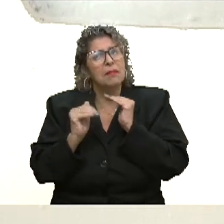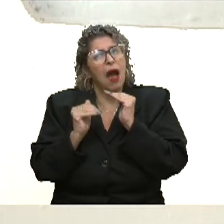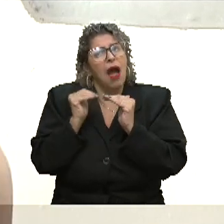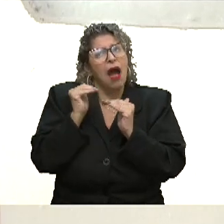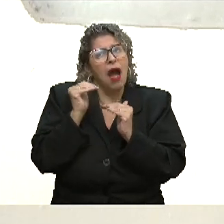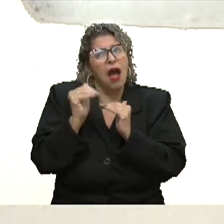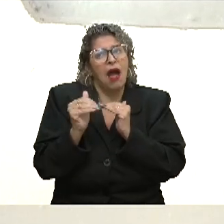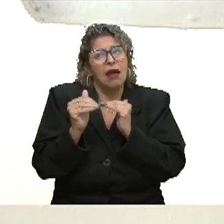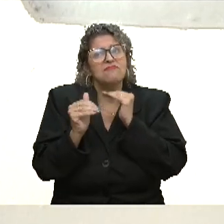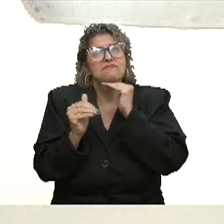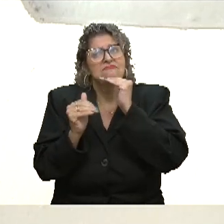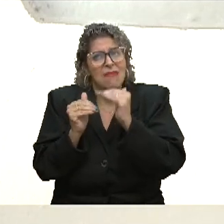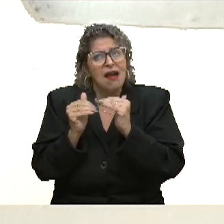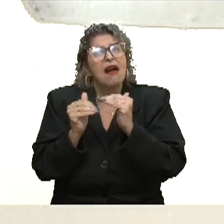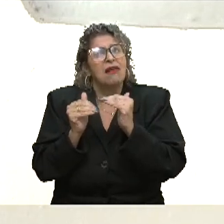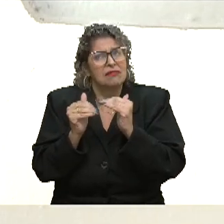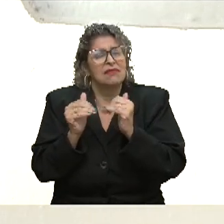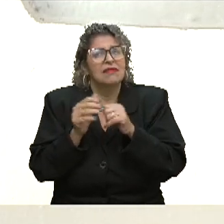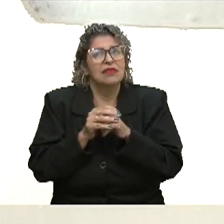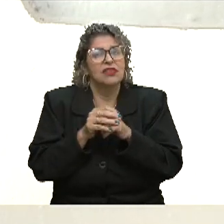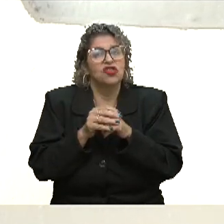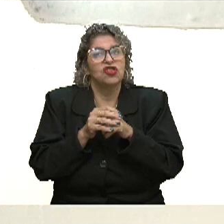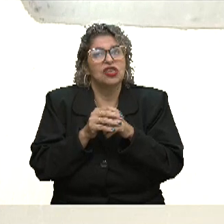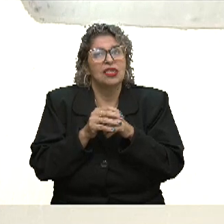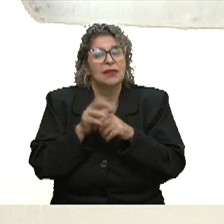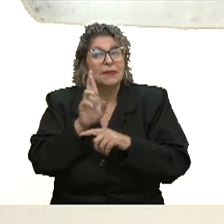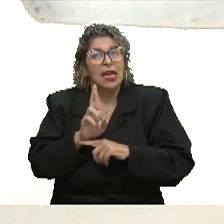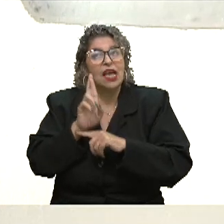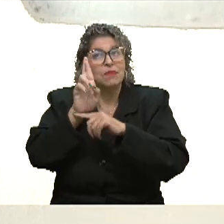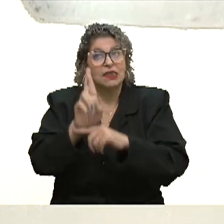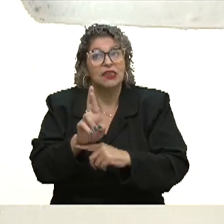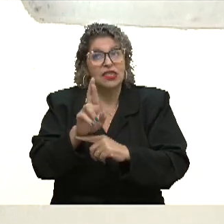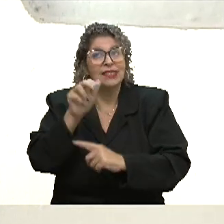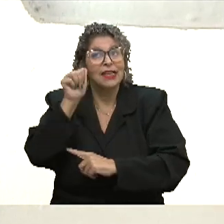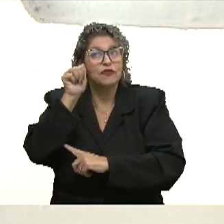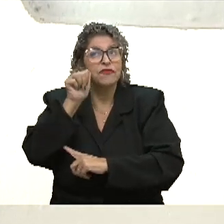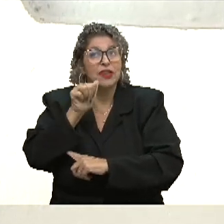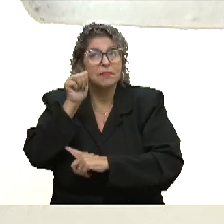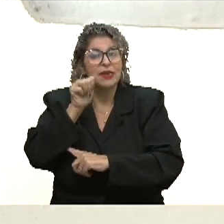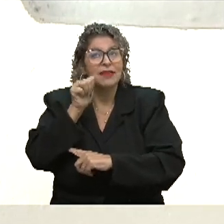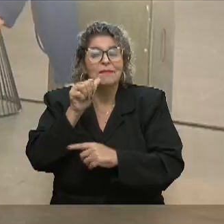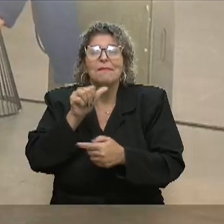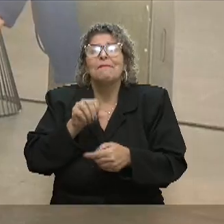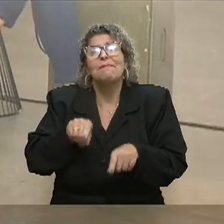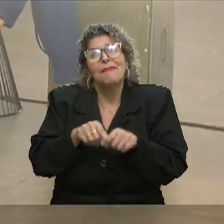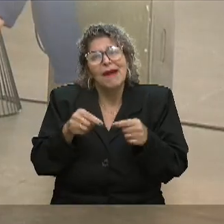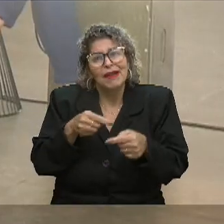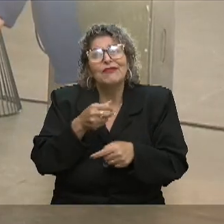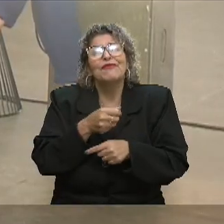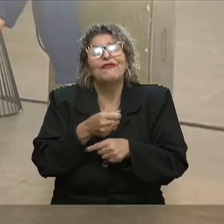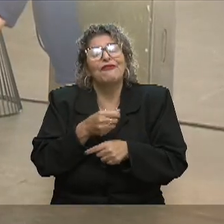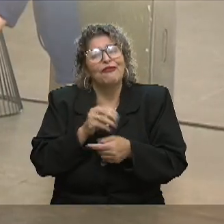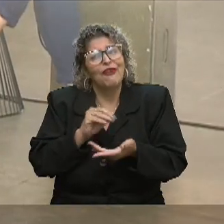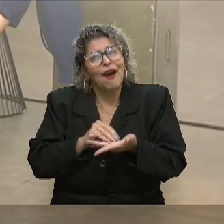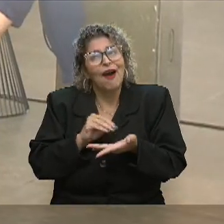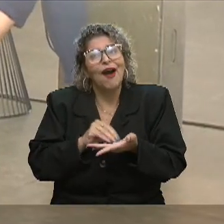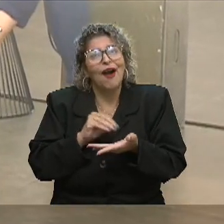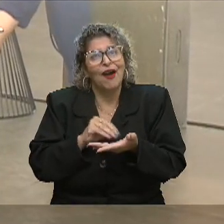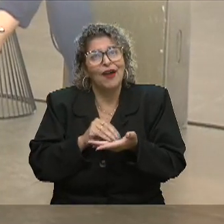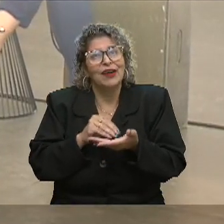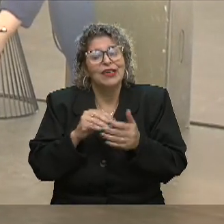um pouco mais nessa questão de representatividade feminina, mas ainda faltam as outras que vêm junto,